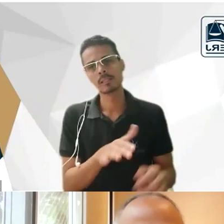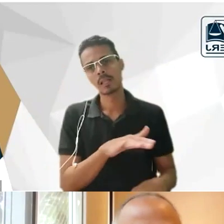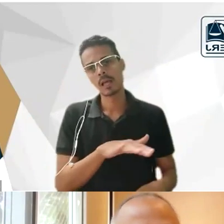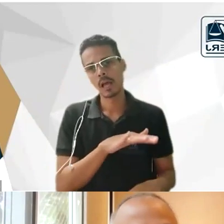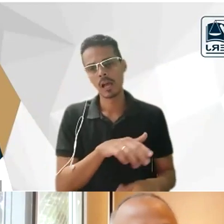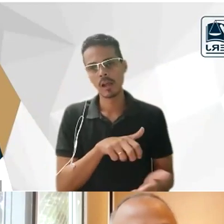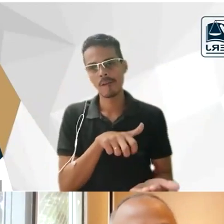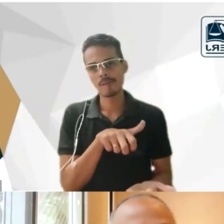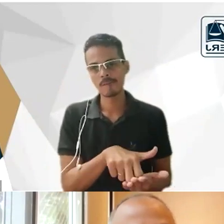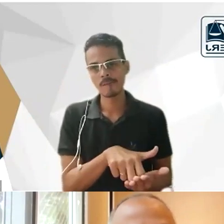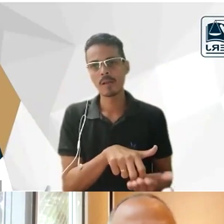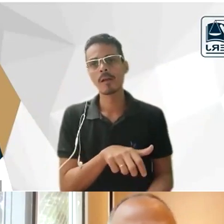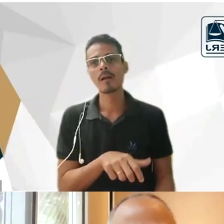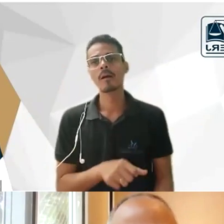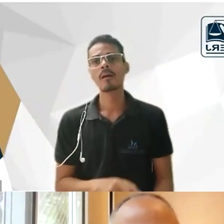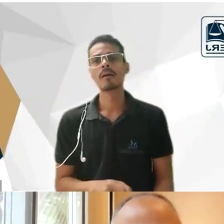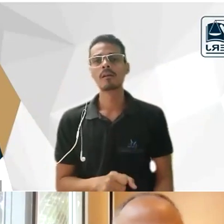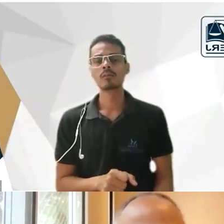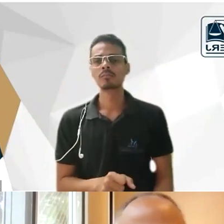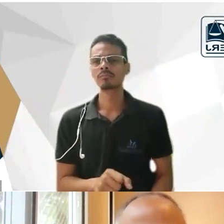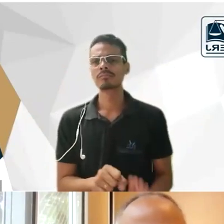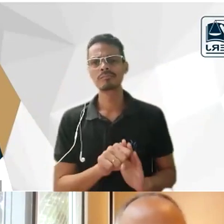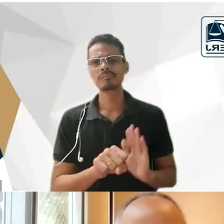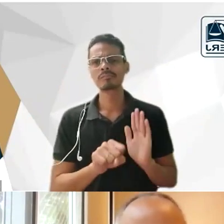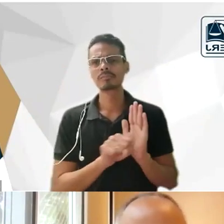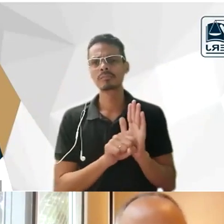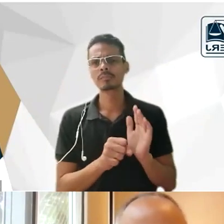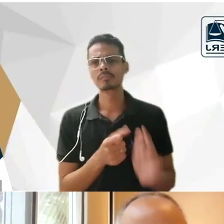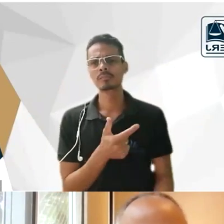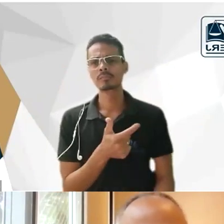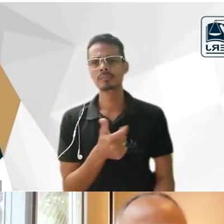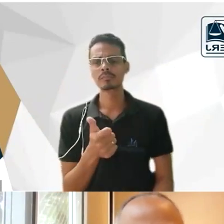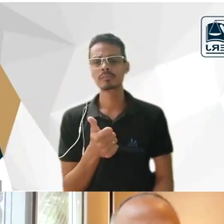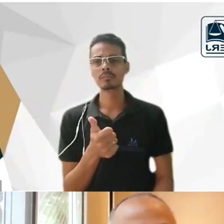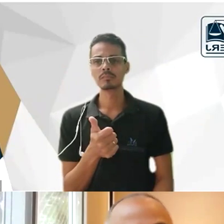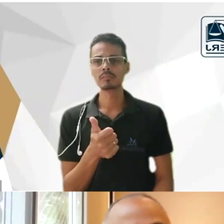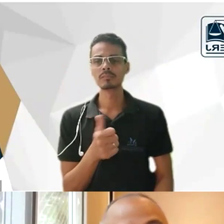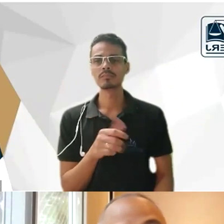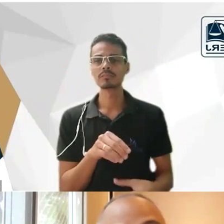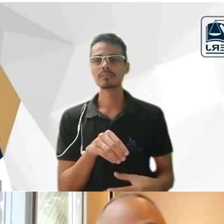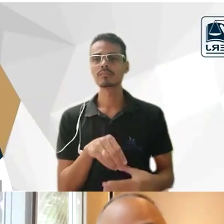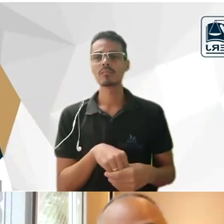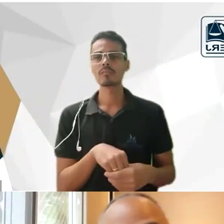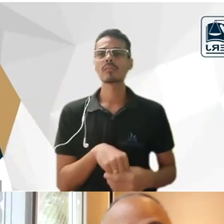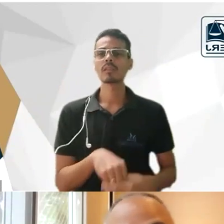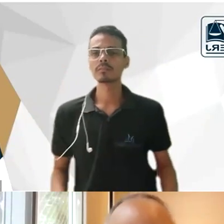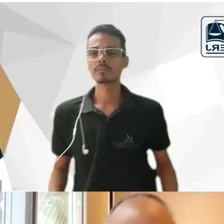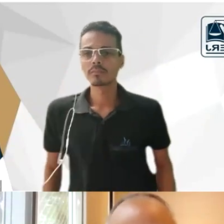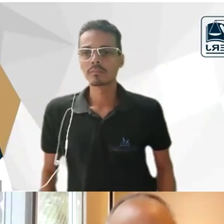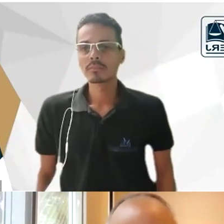XXI as ideias germanistas dentro do direito penal e dentro do direito